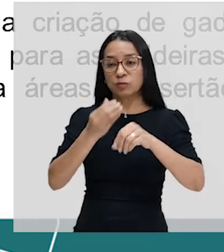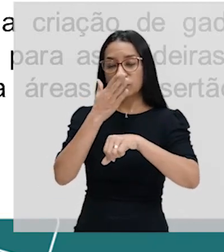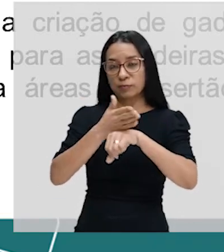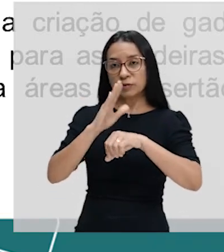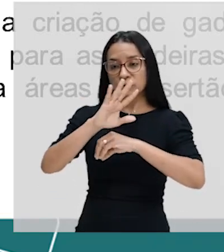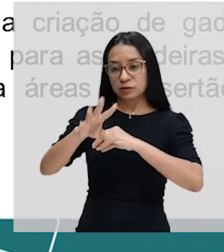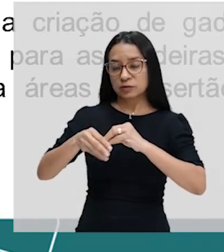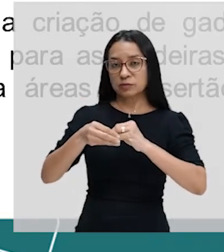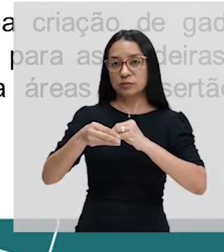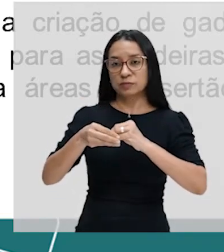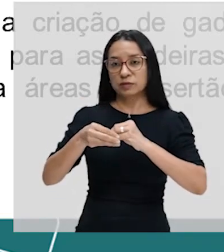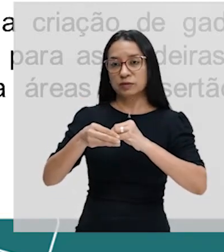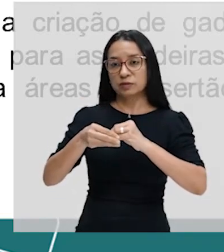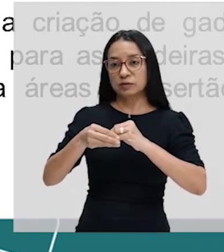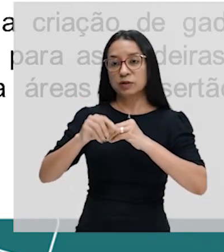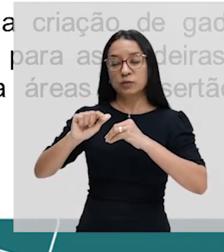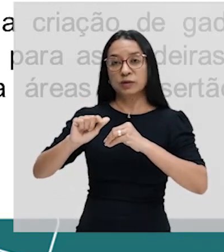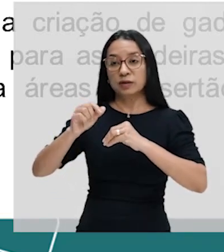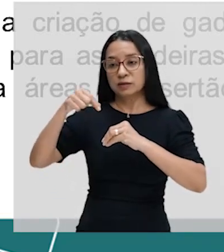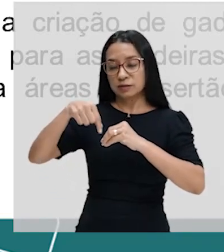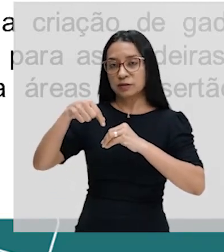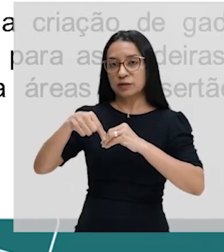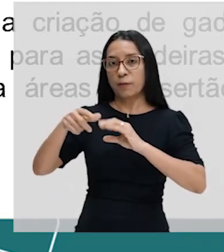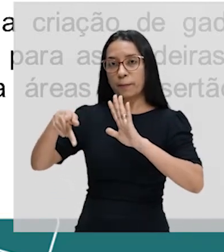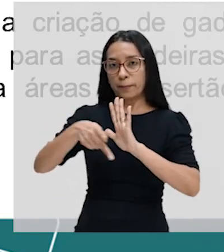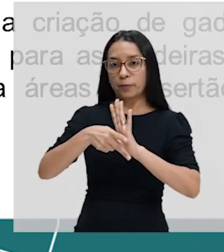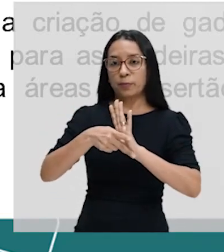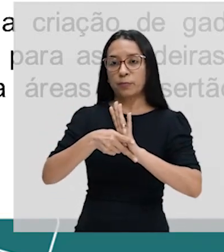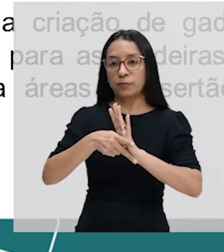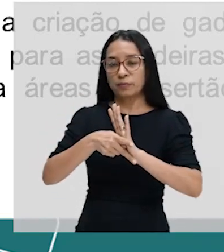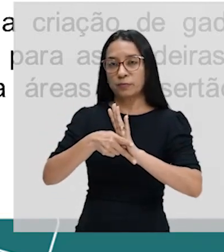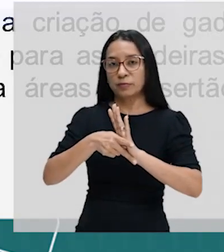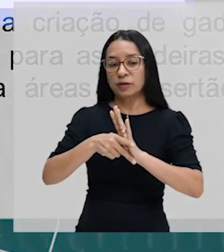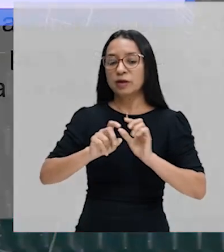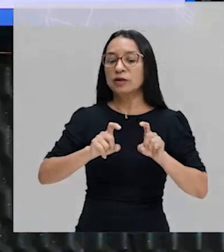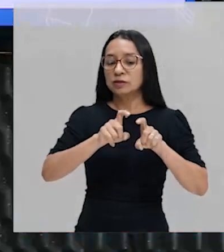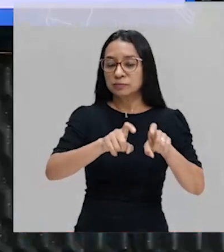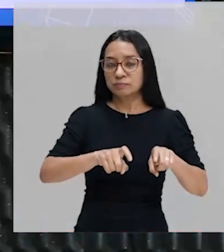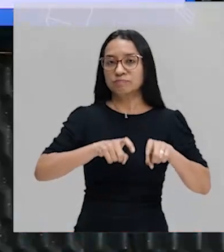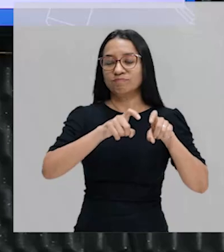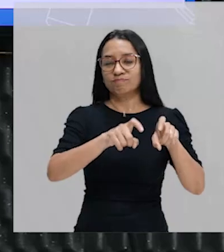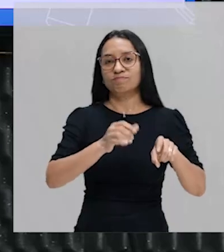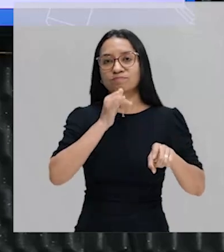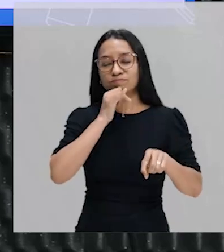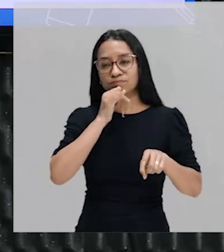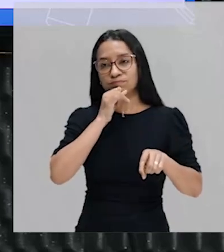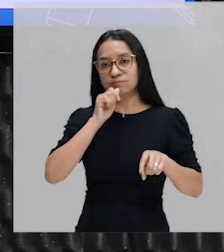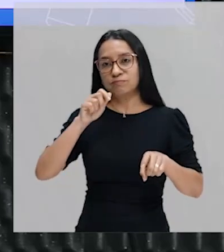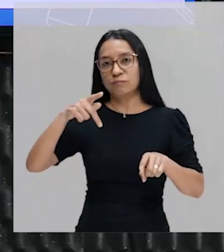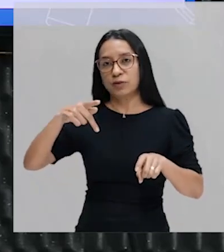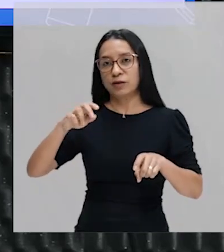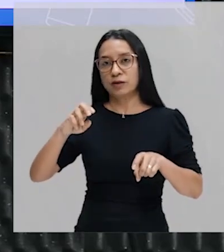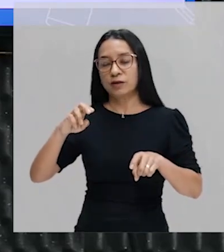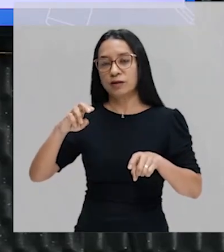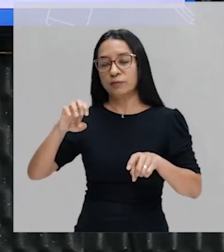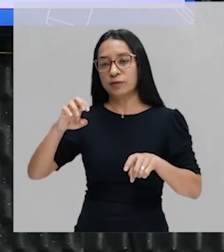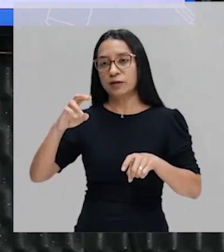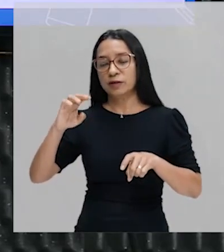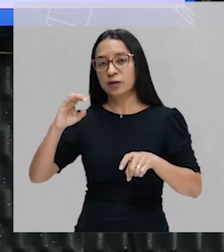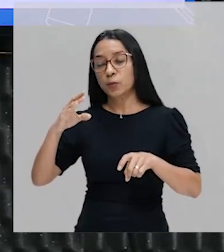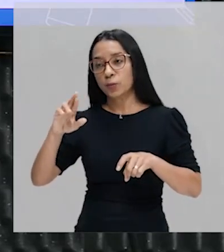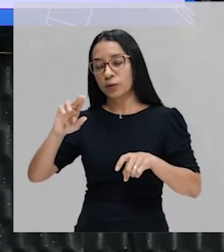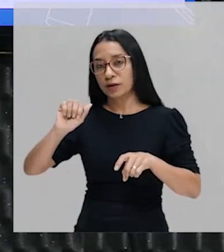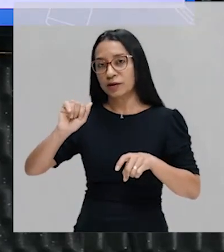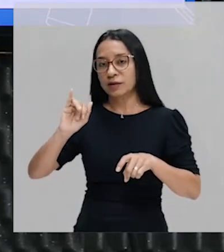atividades de mercado interno. É o caso, por exemplo, da pecuária. Observe que quem vai trazer a